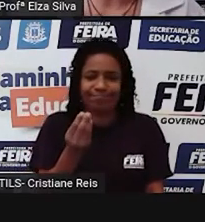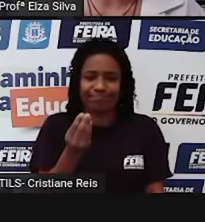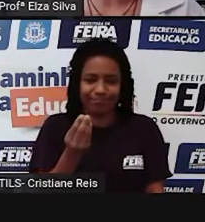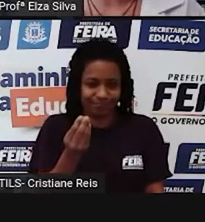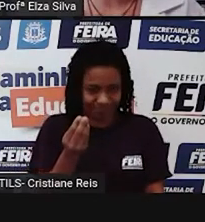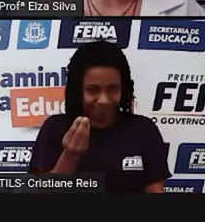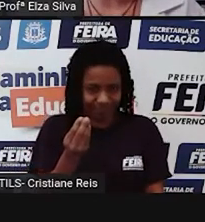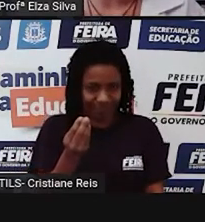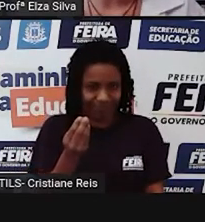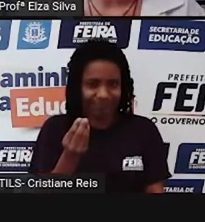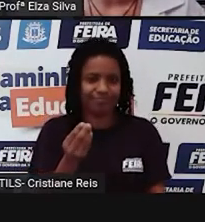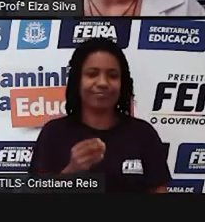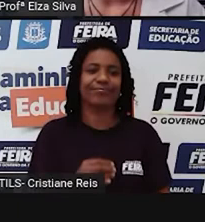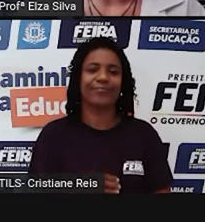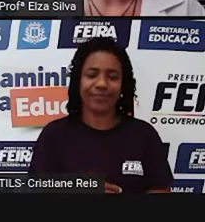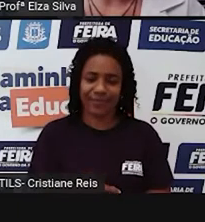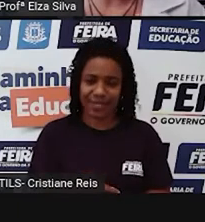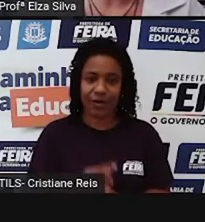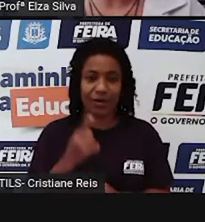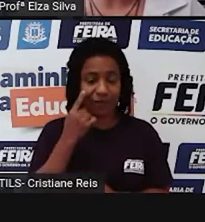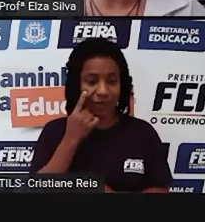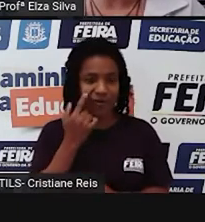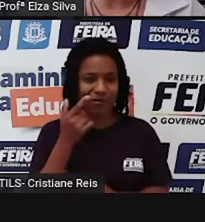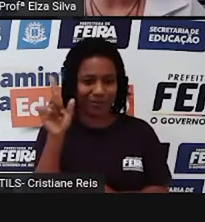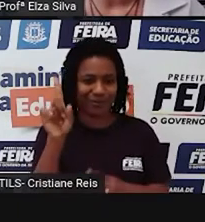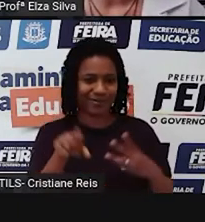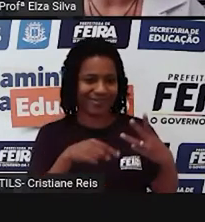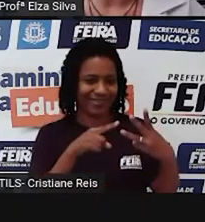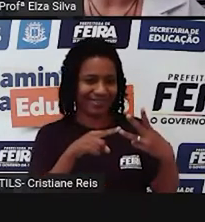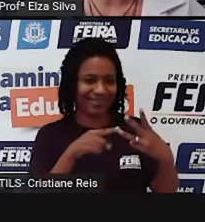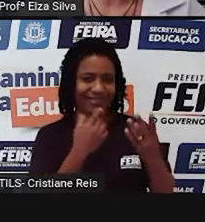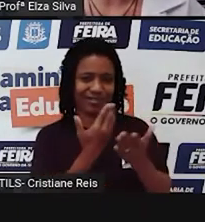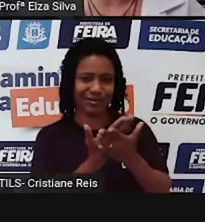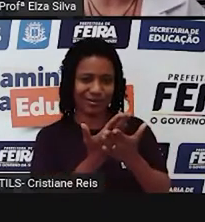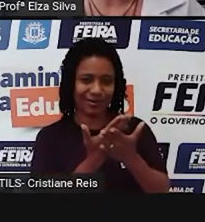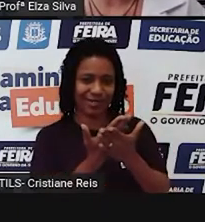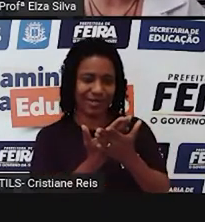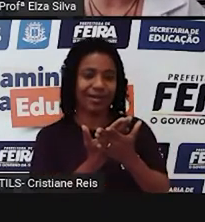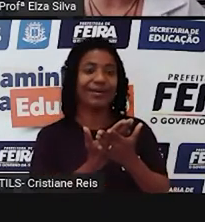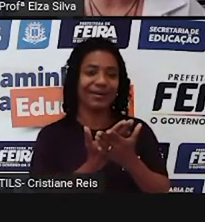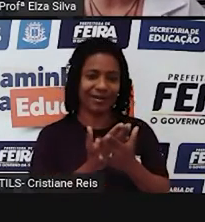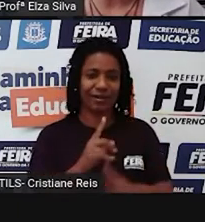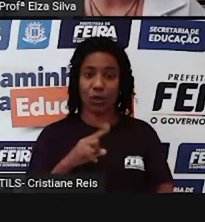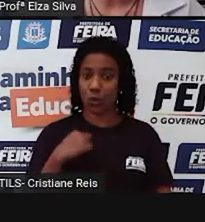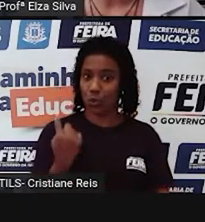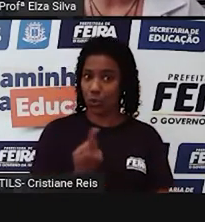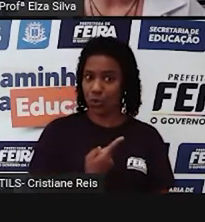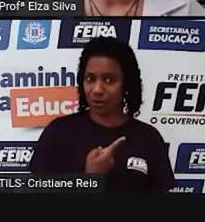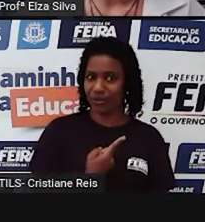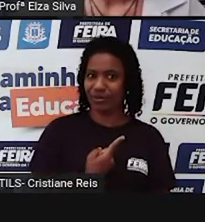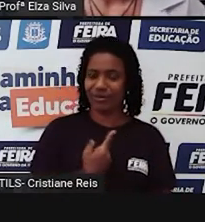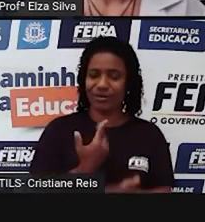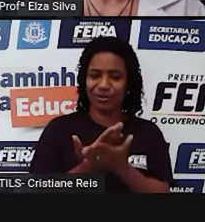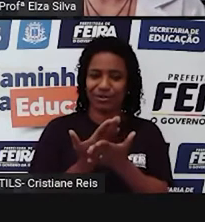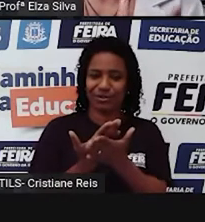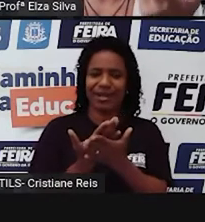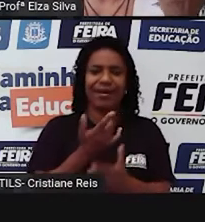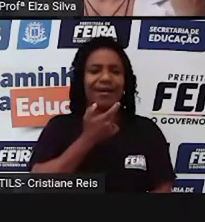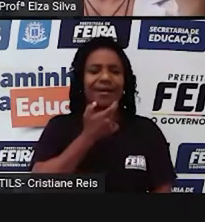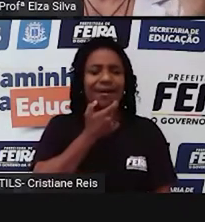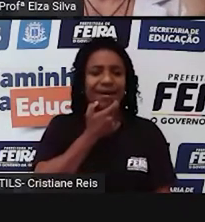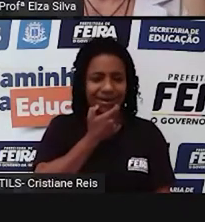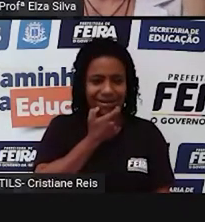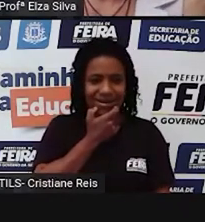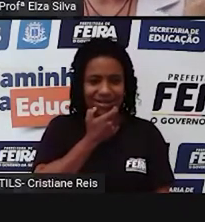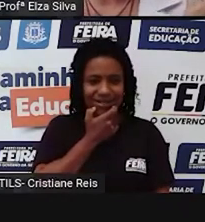study, estudar. O study English, nós estudamos inglês. Mas se eu quero